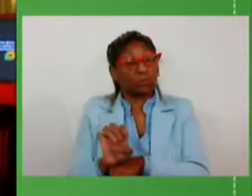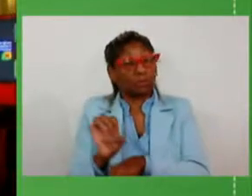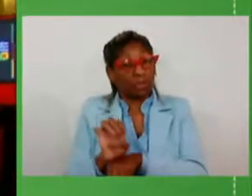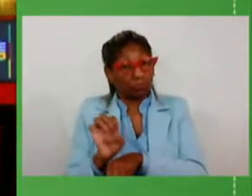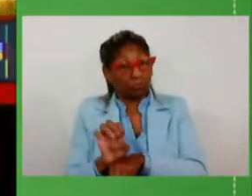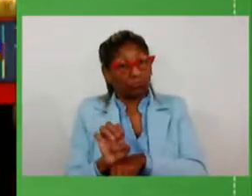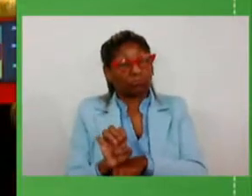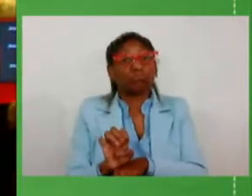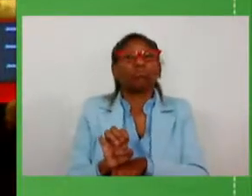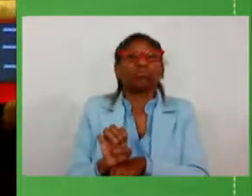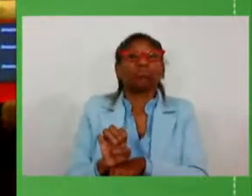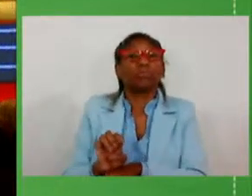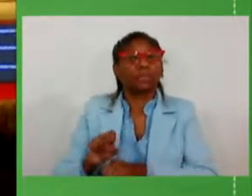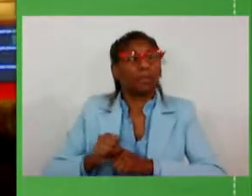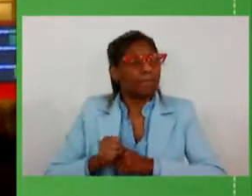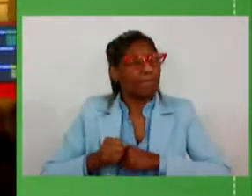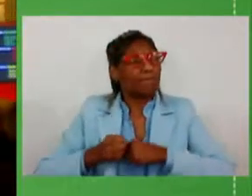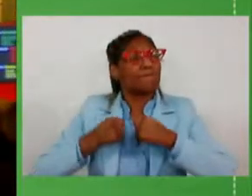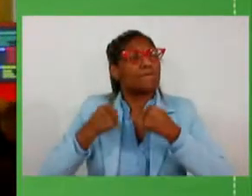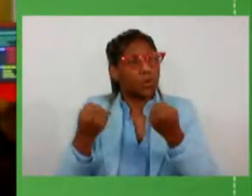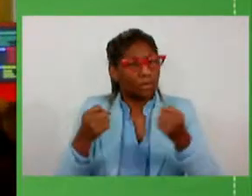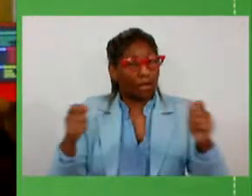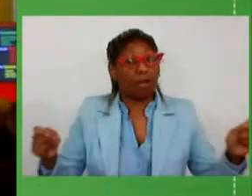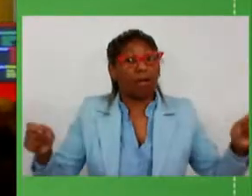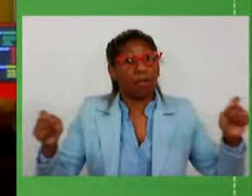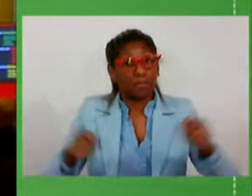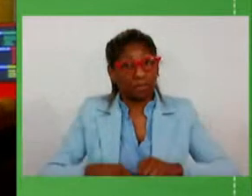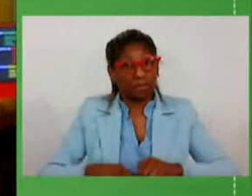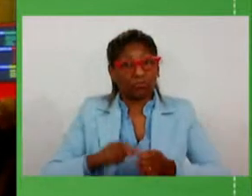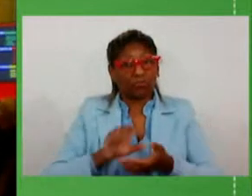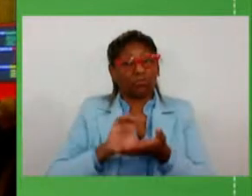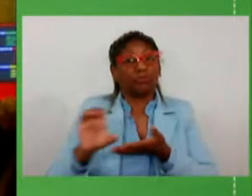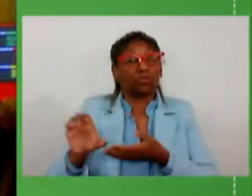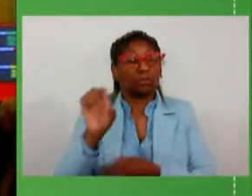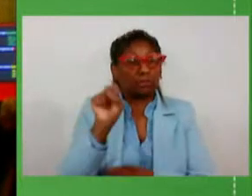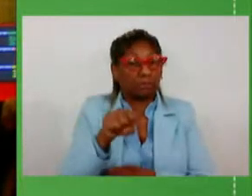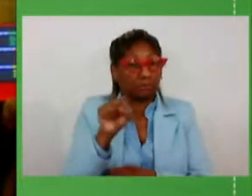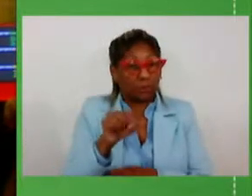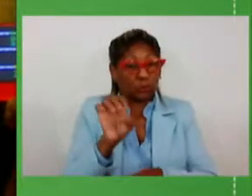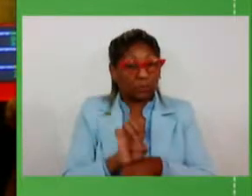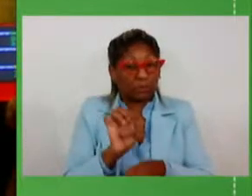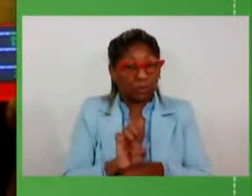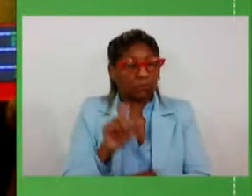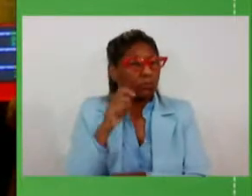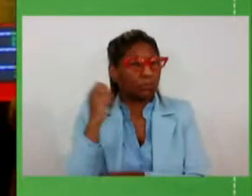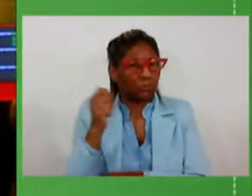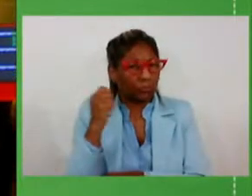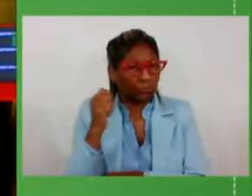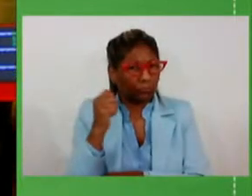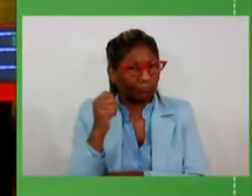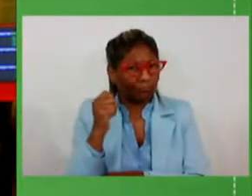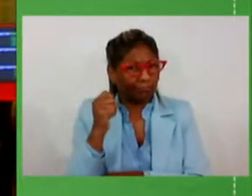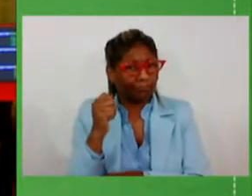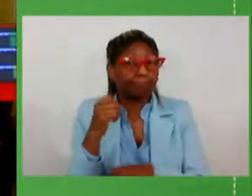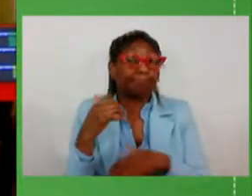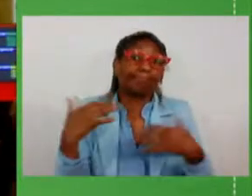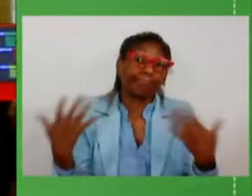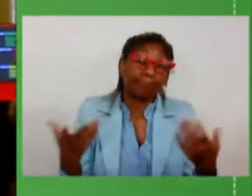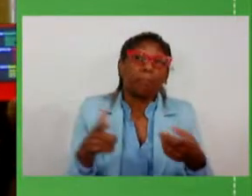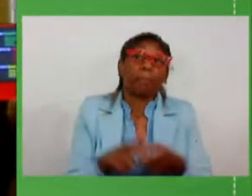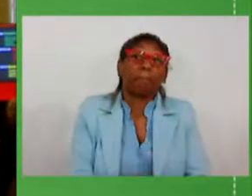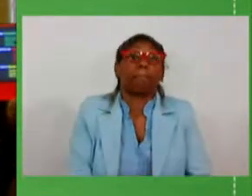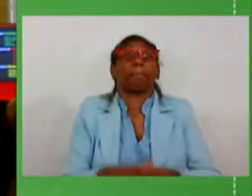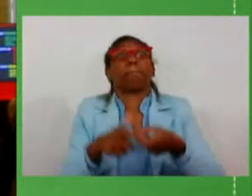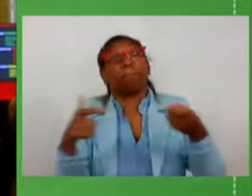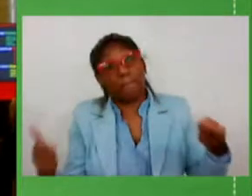robustecendo ainda mais essa capacidade de investimentos do estado do Rio Grande do Sul então quanto mais a gente avança